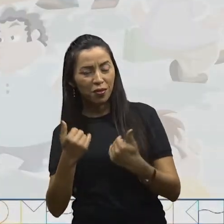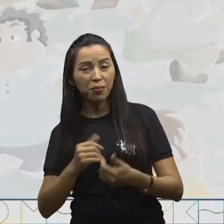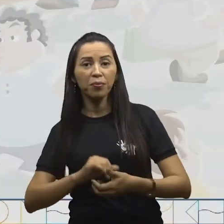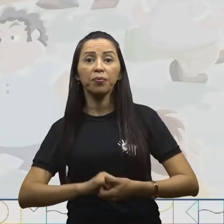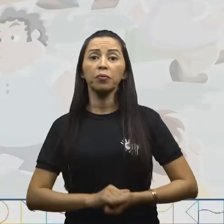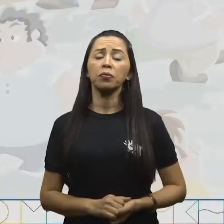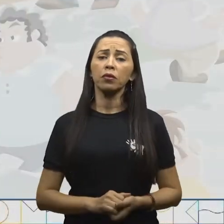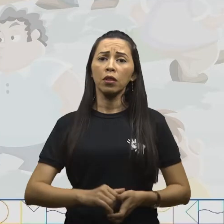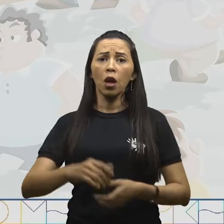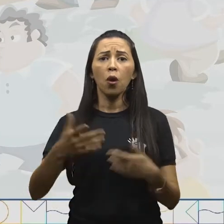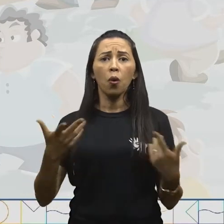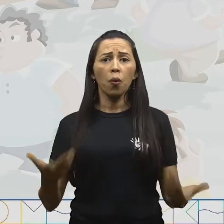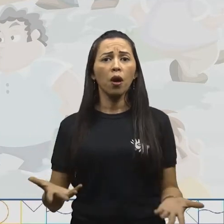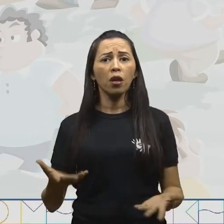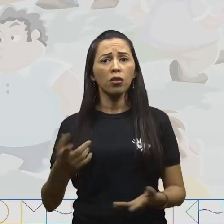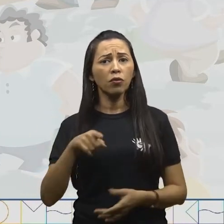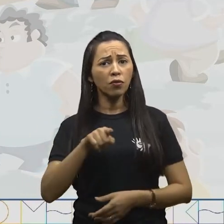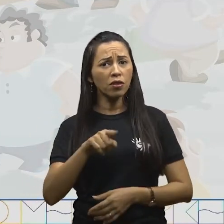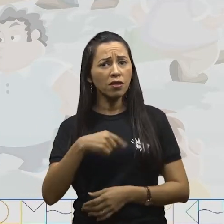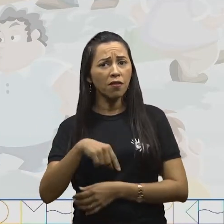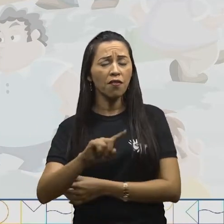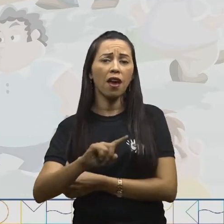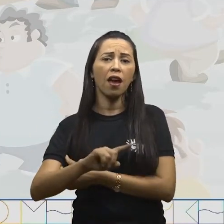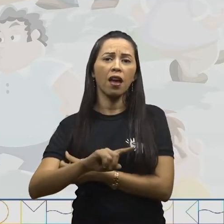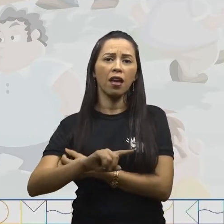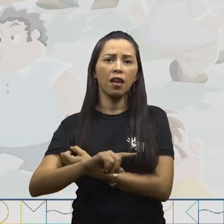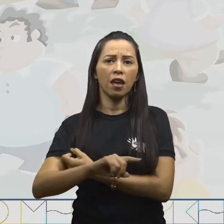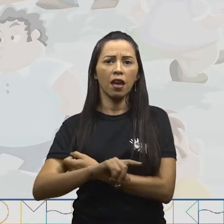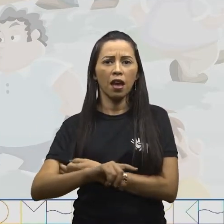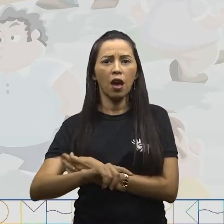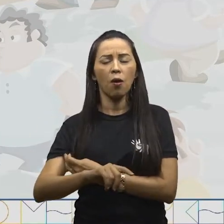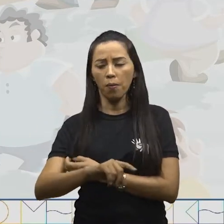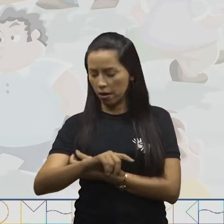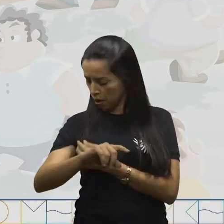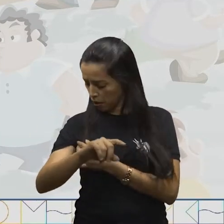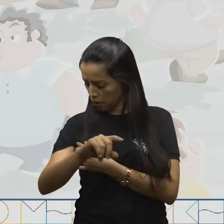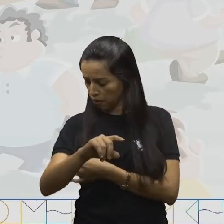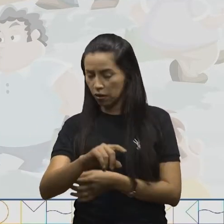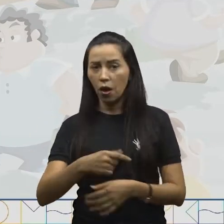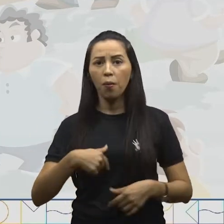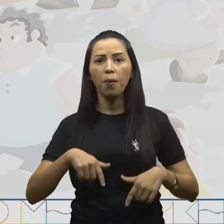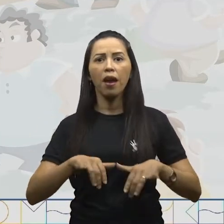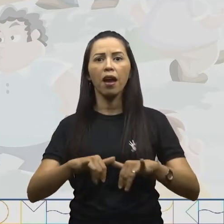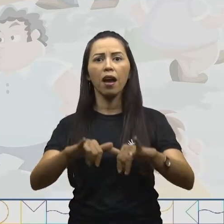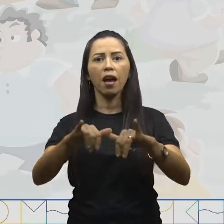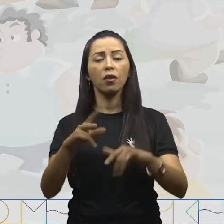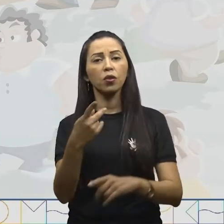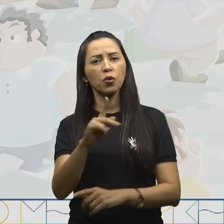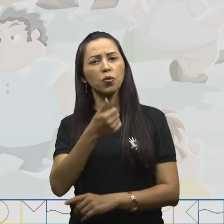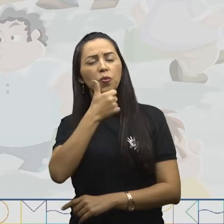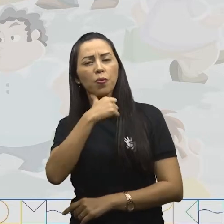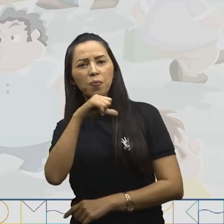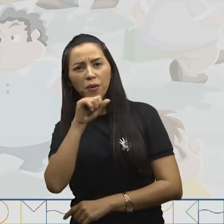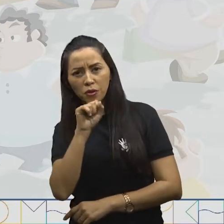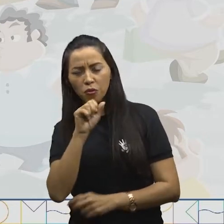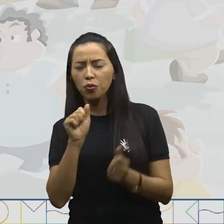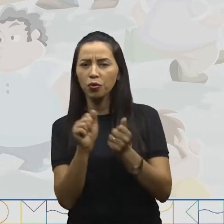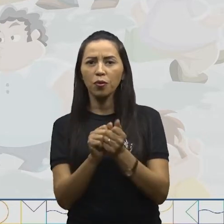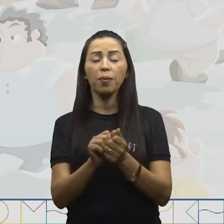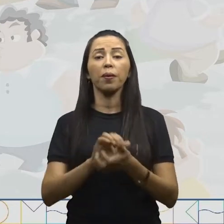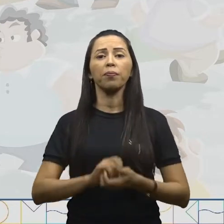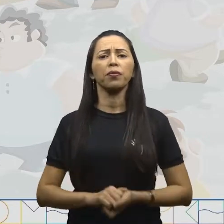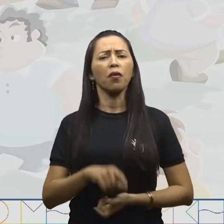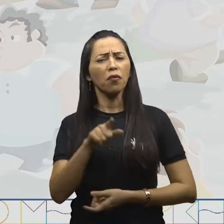Quando você vai ao mercado com sua mãe, você observa que ela usa algo para